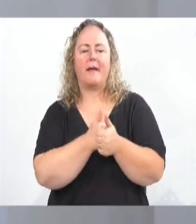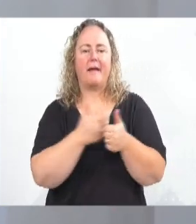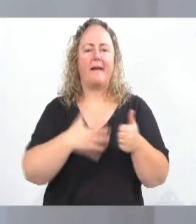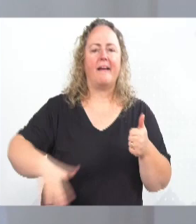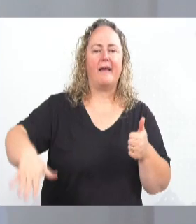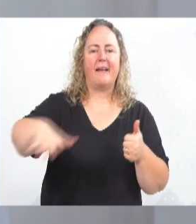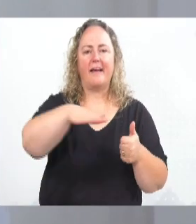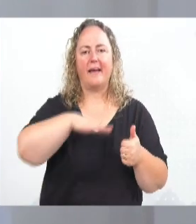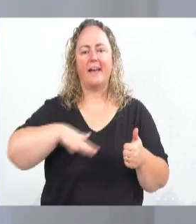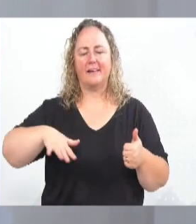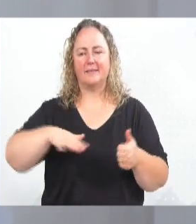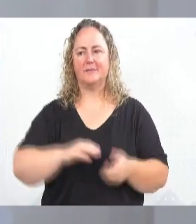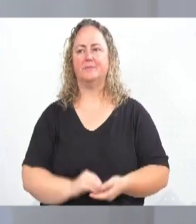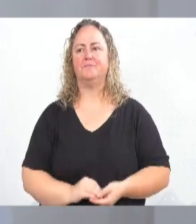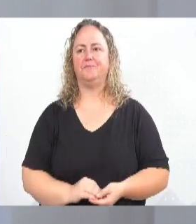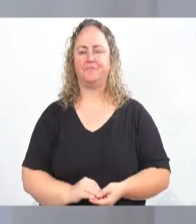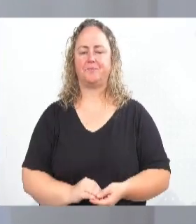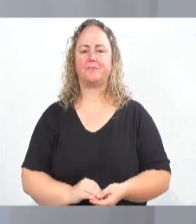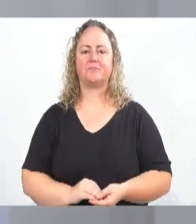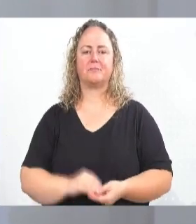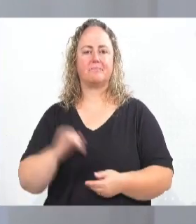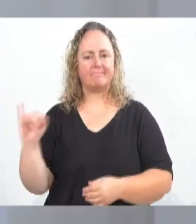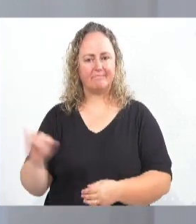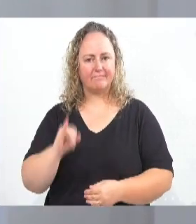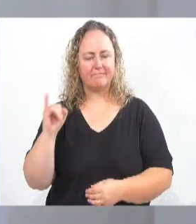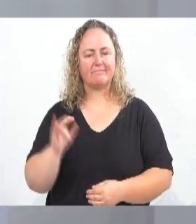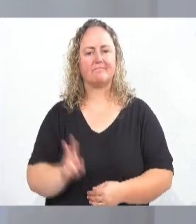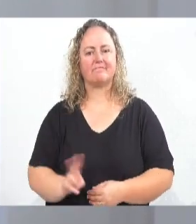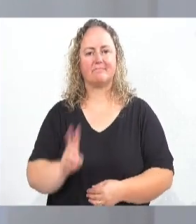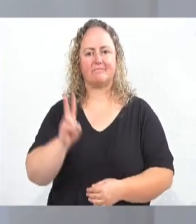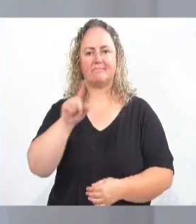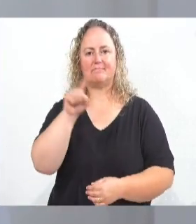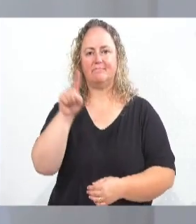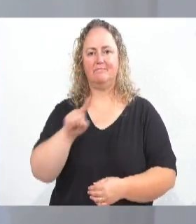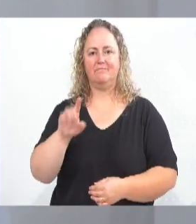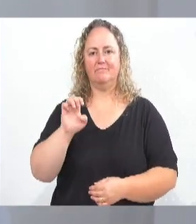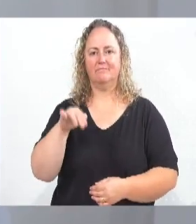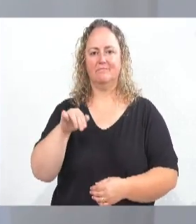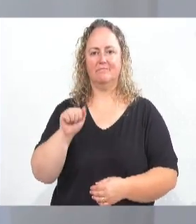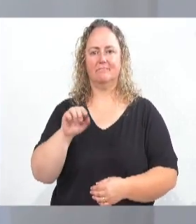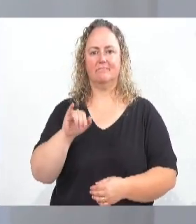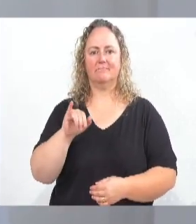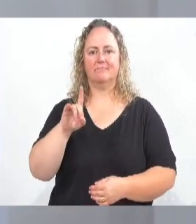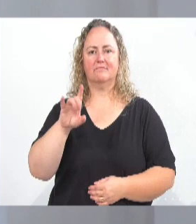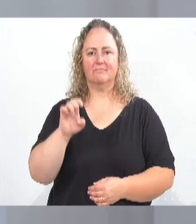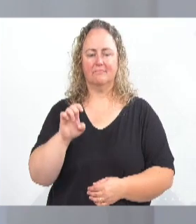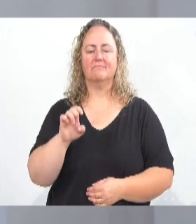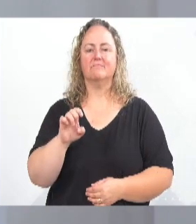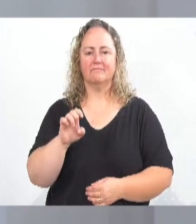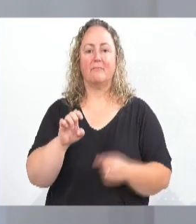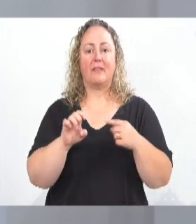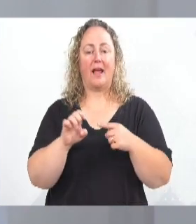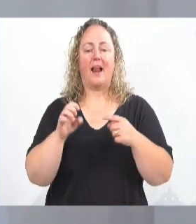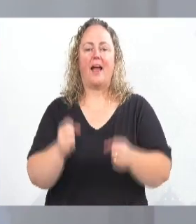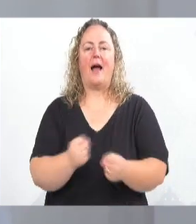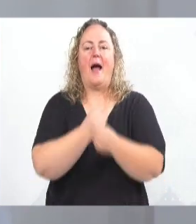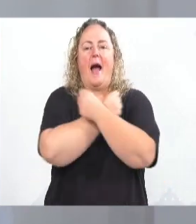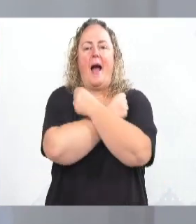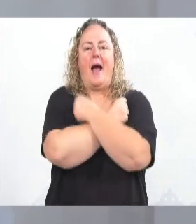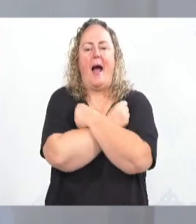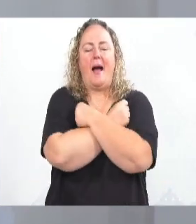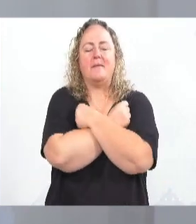nossa região. Então, é importante valorizar a Dona Zenayde, inclusive, ela foi ali, nos dá um abraço,